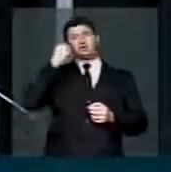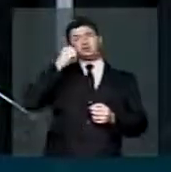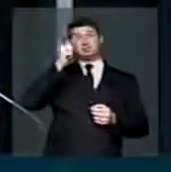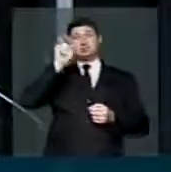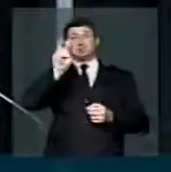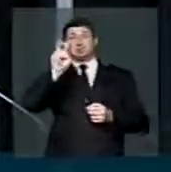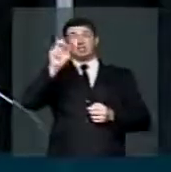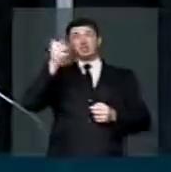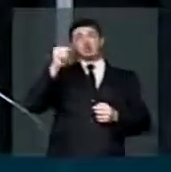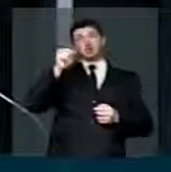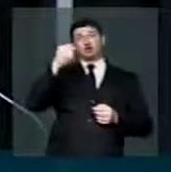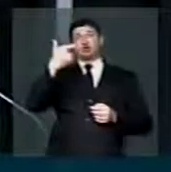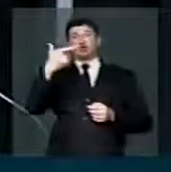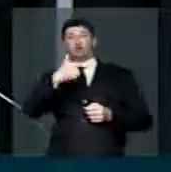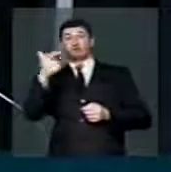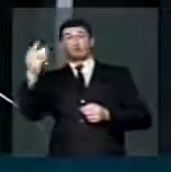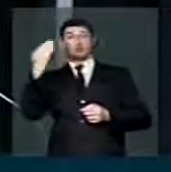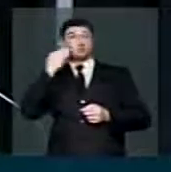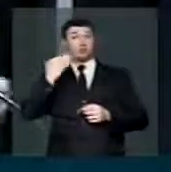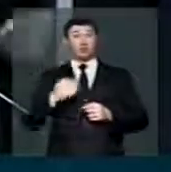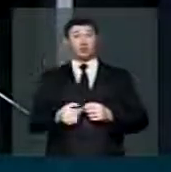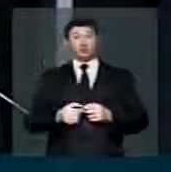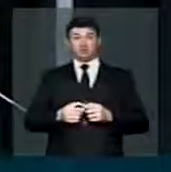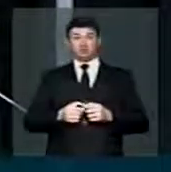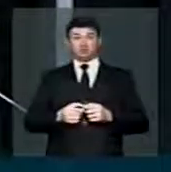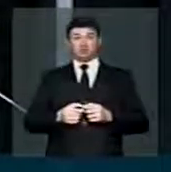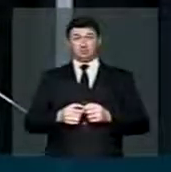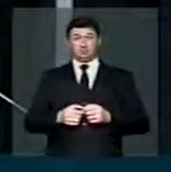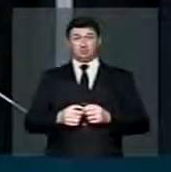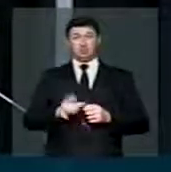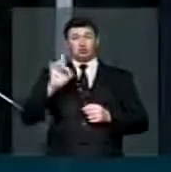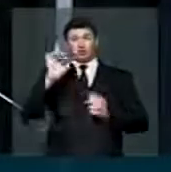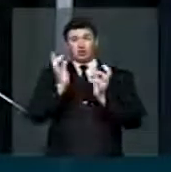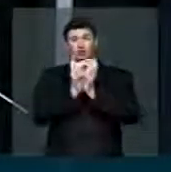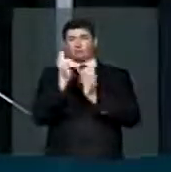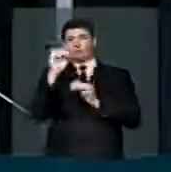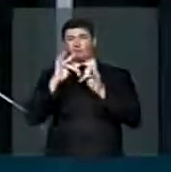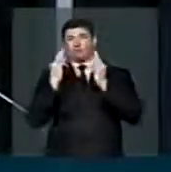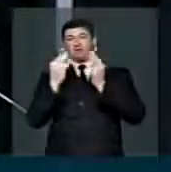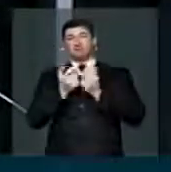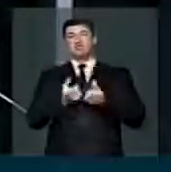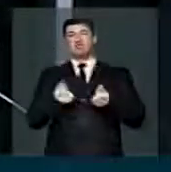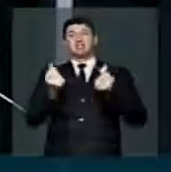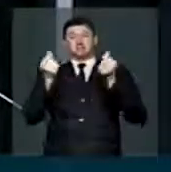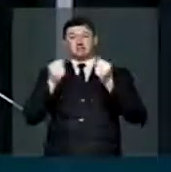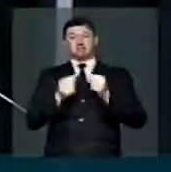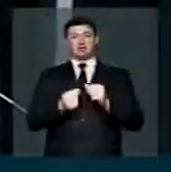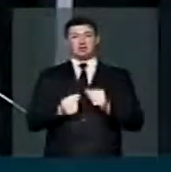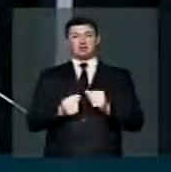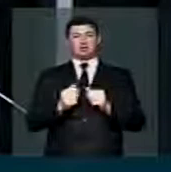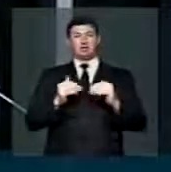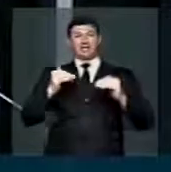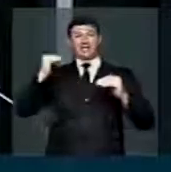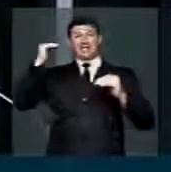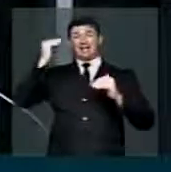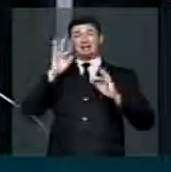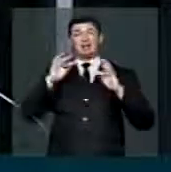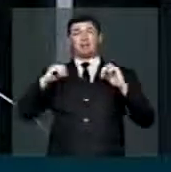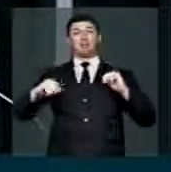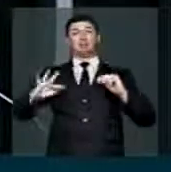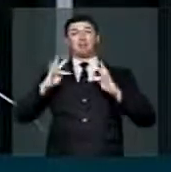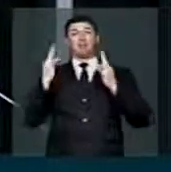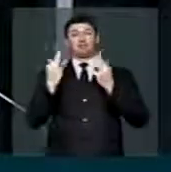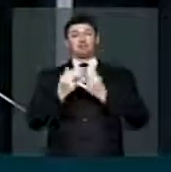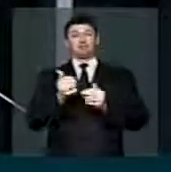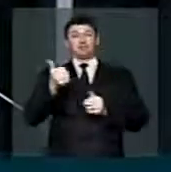18, 20, 22 bilhões, somente um grupo econômico, em detrimento a toda a Bolsa Família.